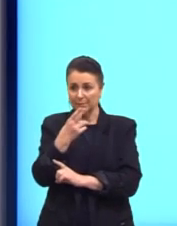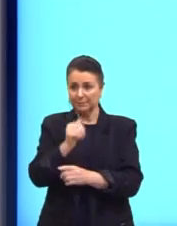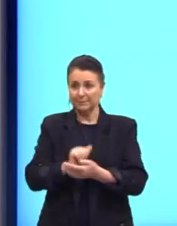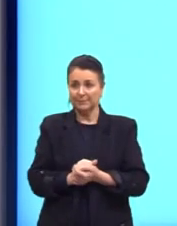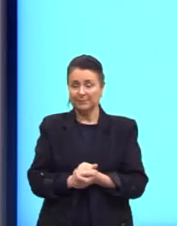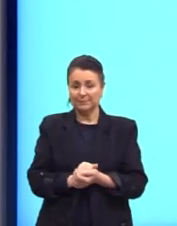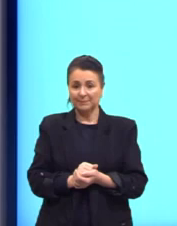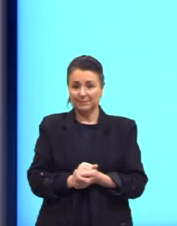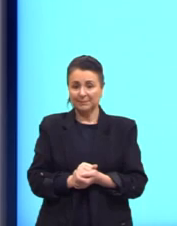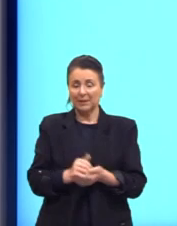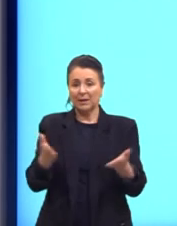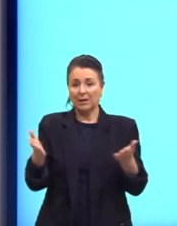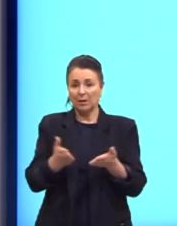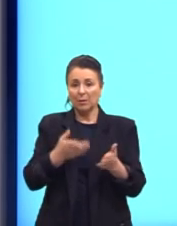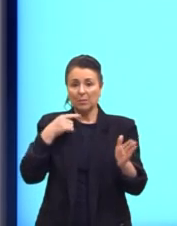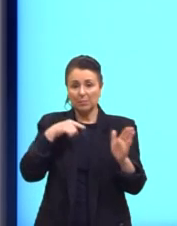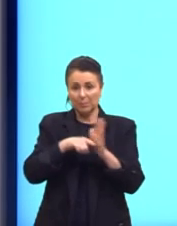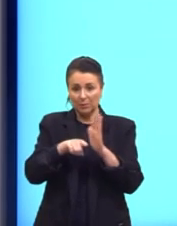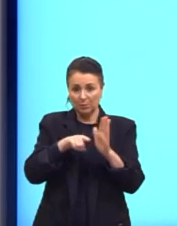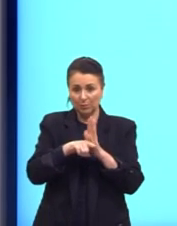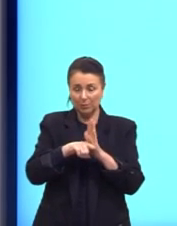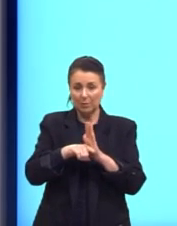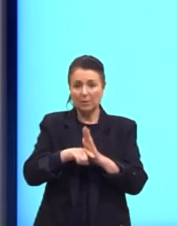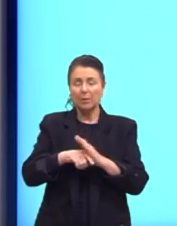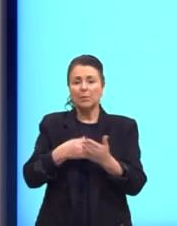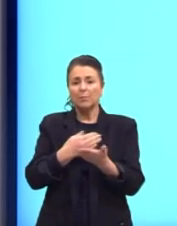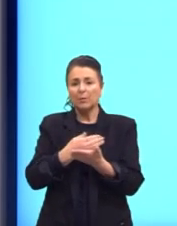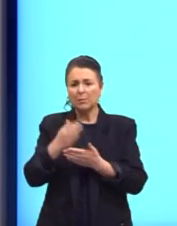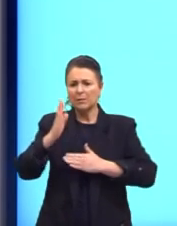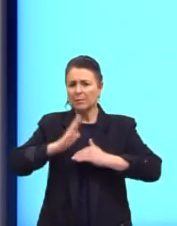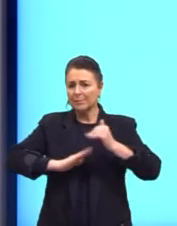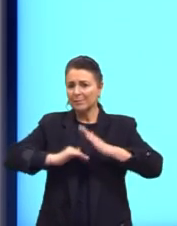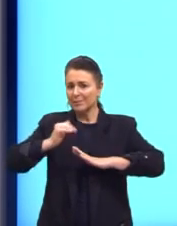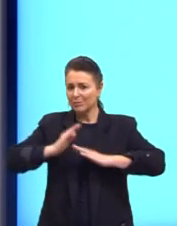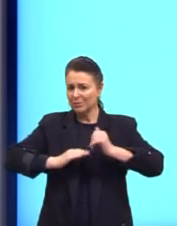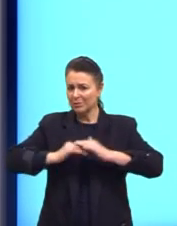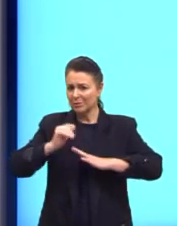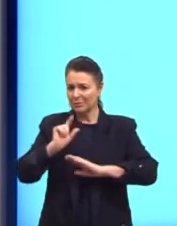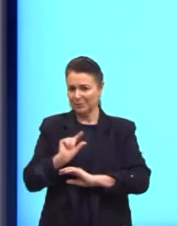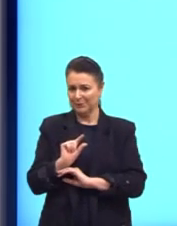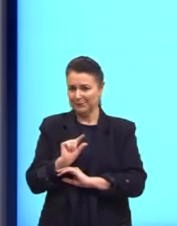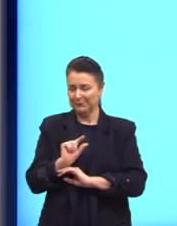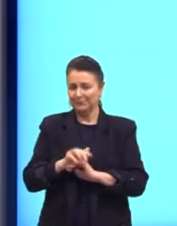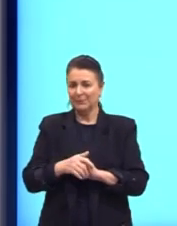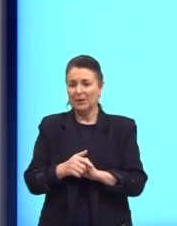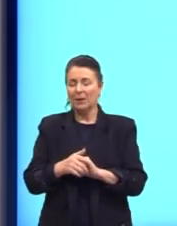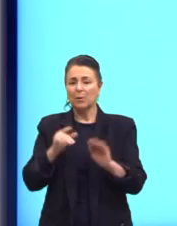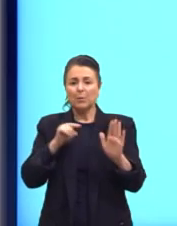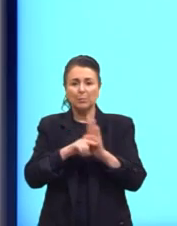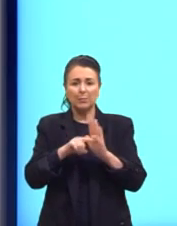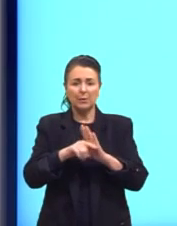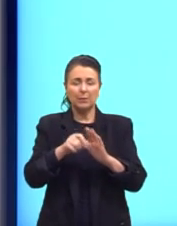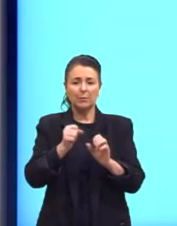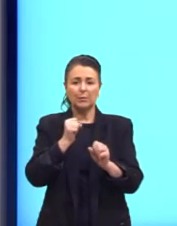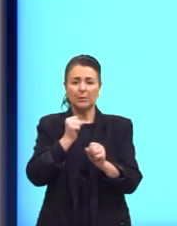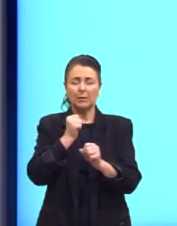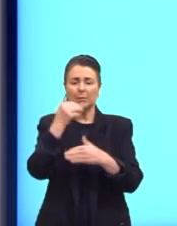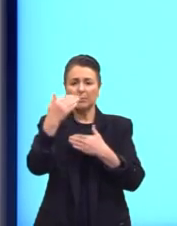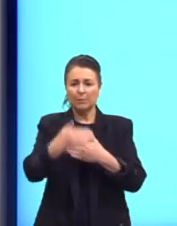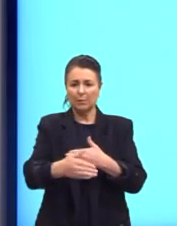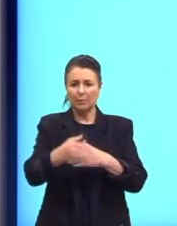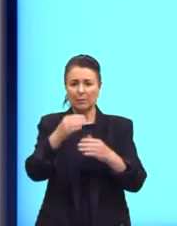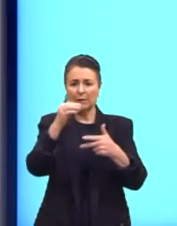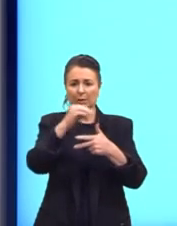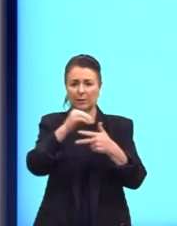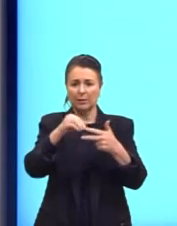Aqui eu trouxe uma questão, então, para a gente dar uma praticada. Essa questão aqui do Enem de 2021,